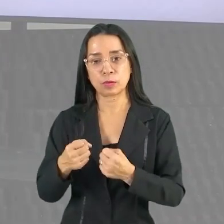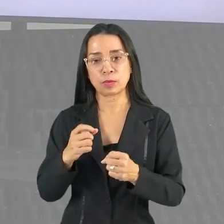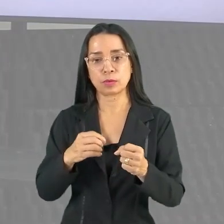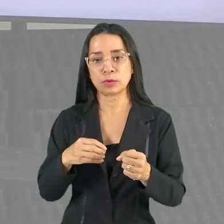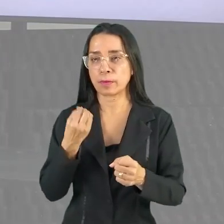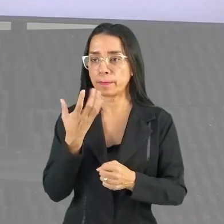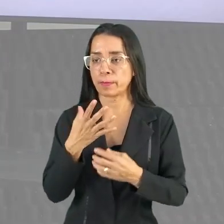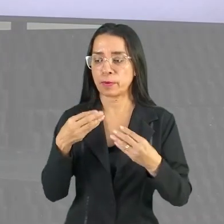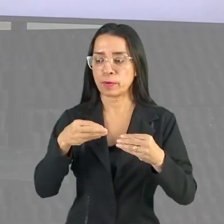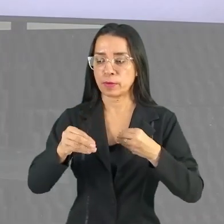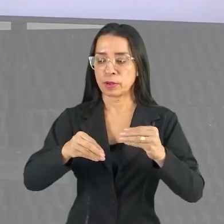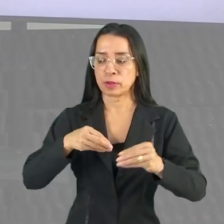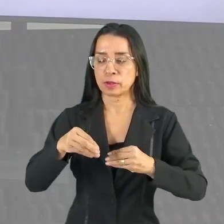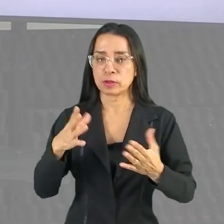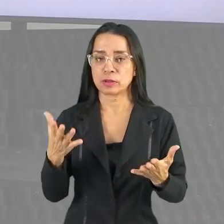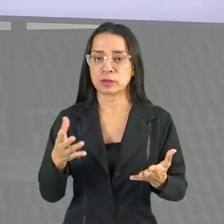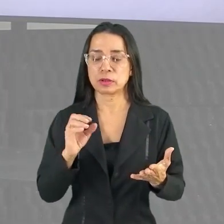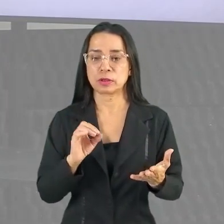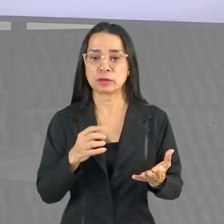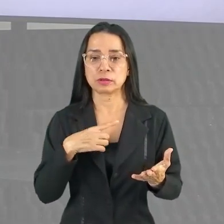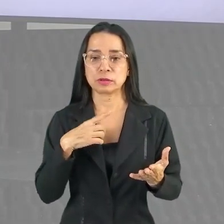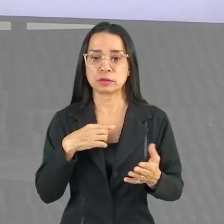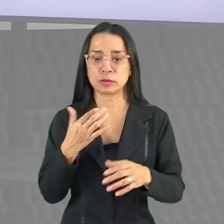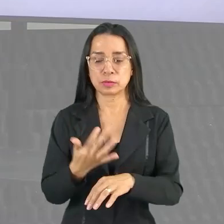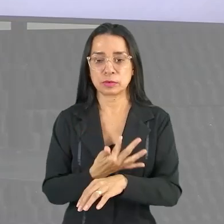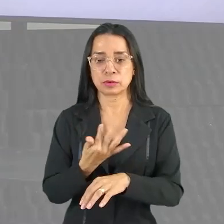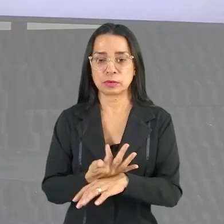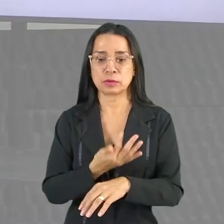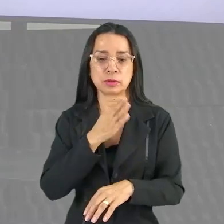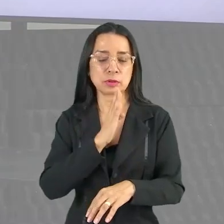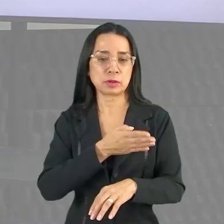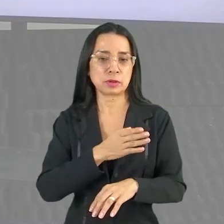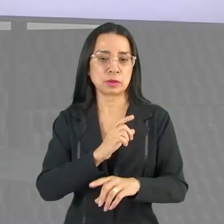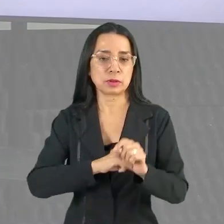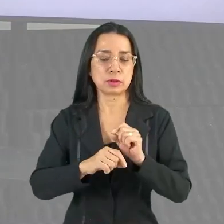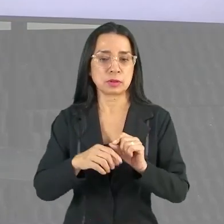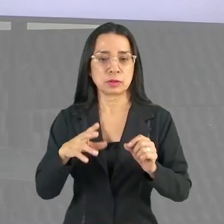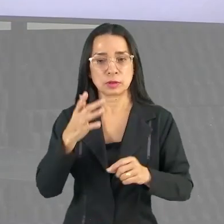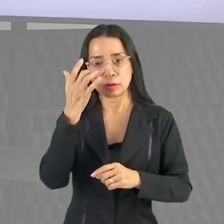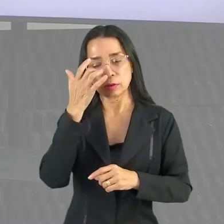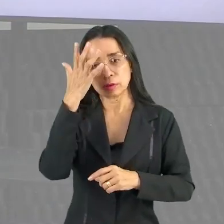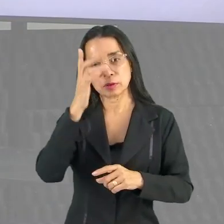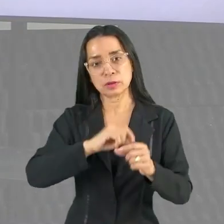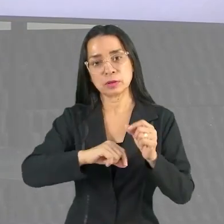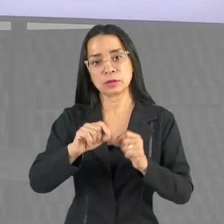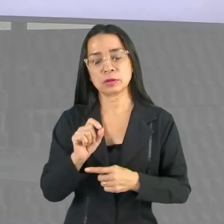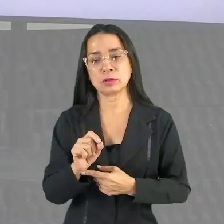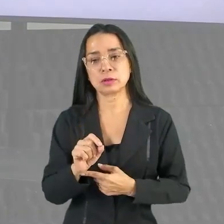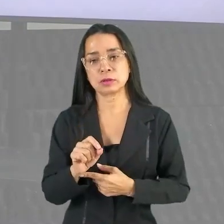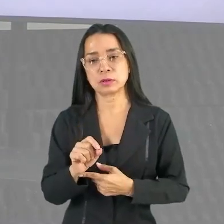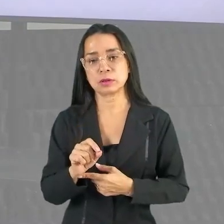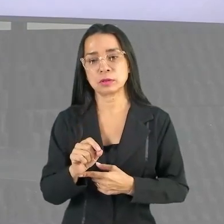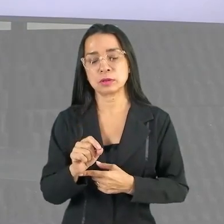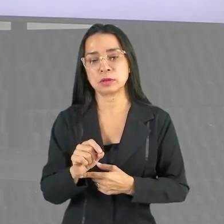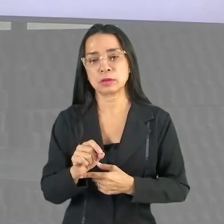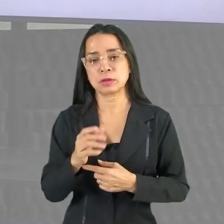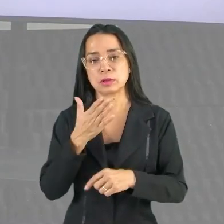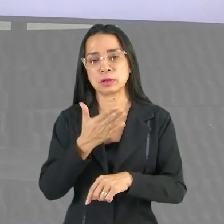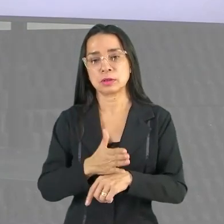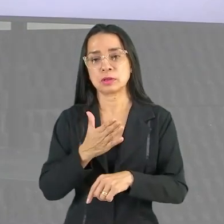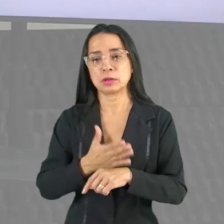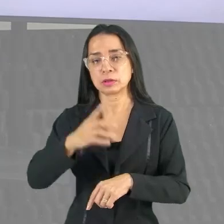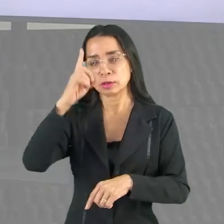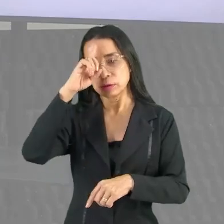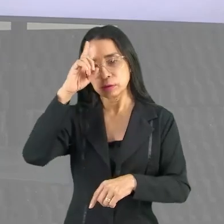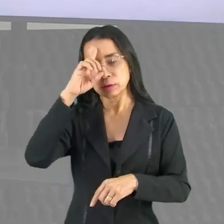flexibilidade, certo? Ele vai ter uma resistência cardiorrespiratória para facilitar as atividades do seu